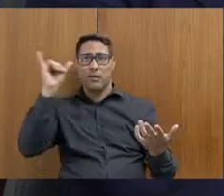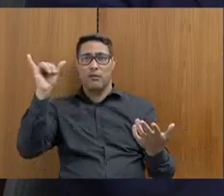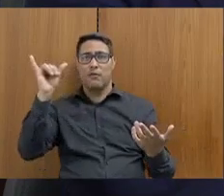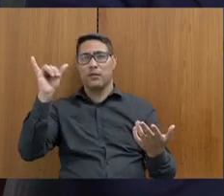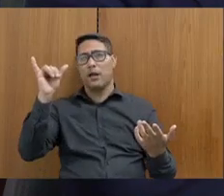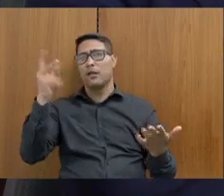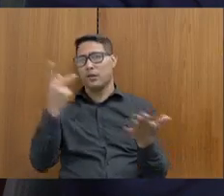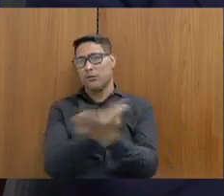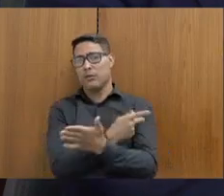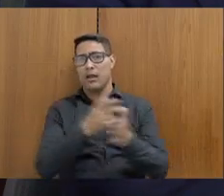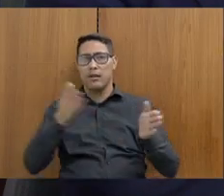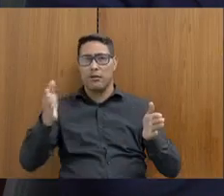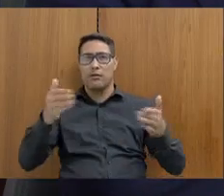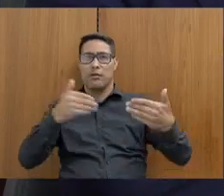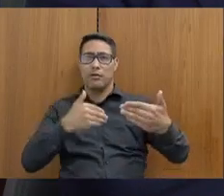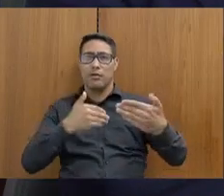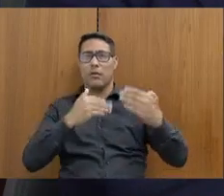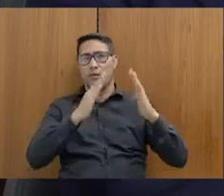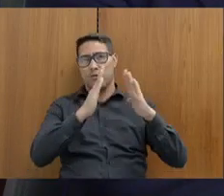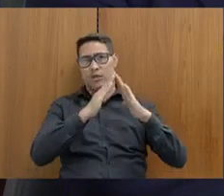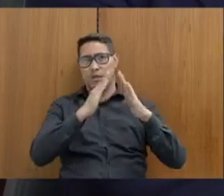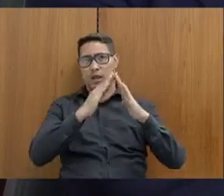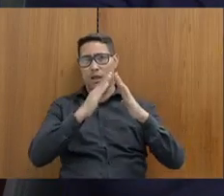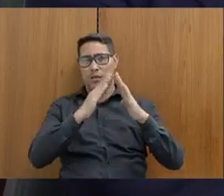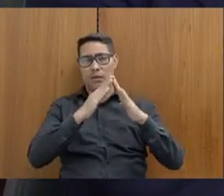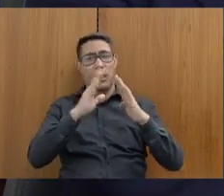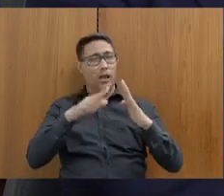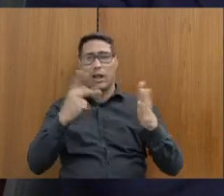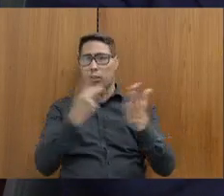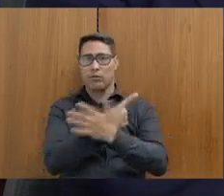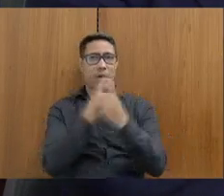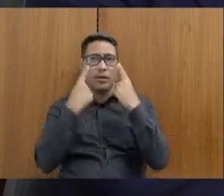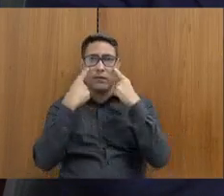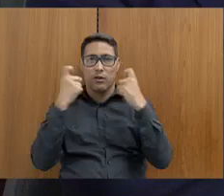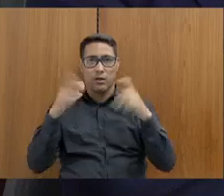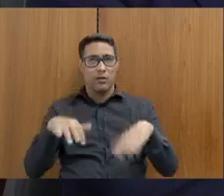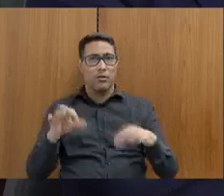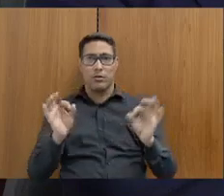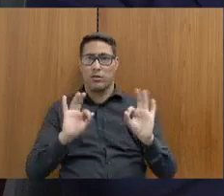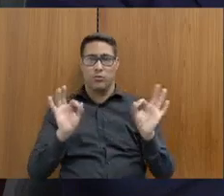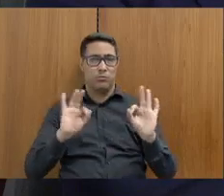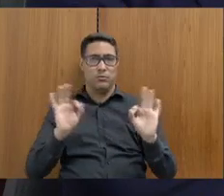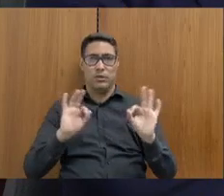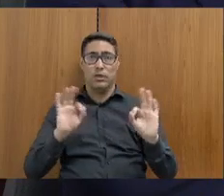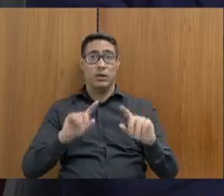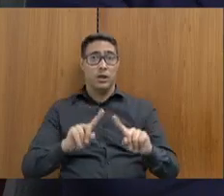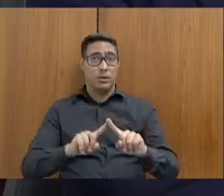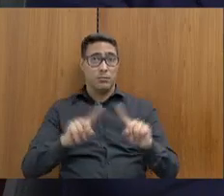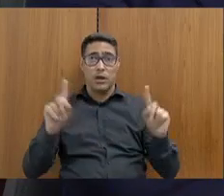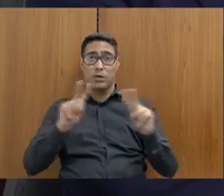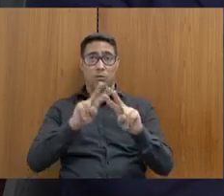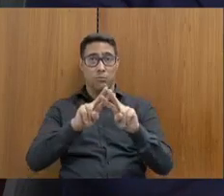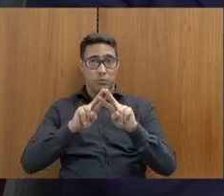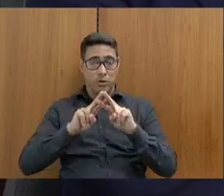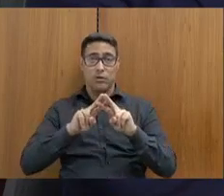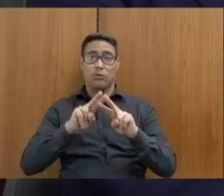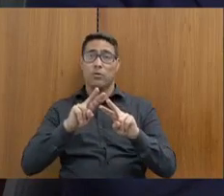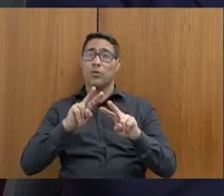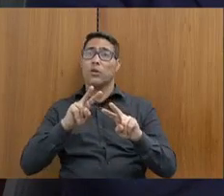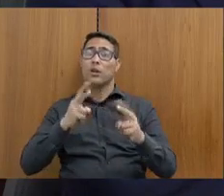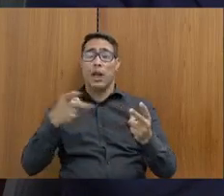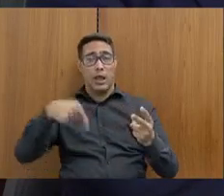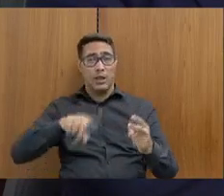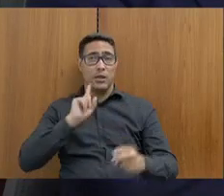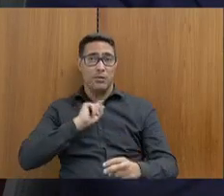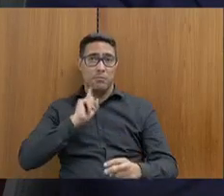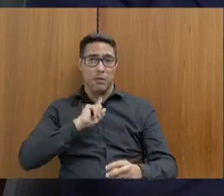quatro paredes dentro de um lar onde se espera que lá não tenha violência. É por isso que eu redimo as forças de segurança pública aqui de